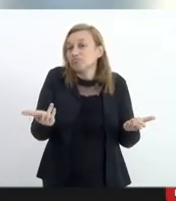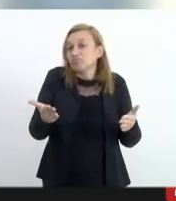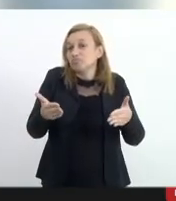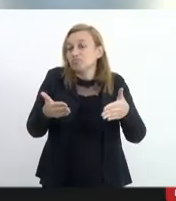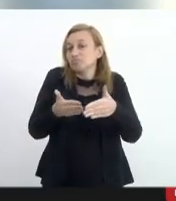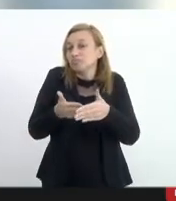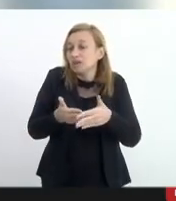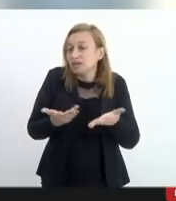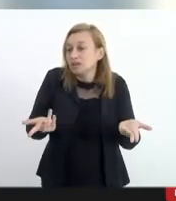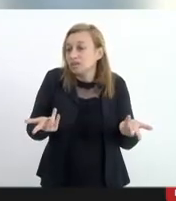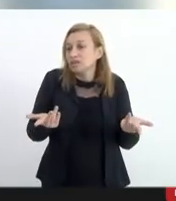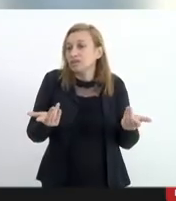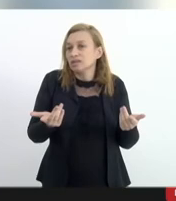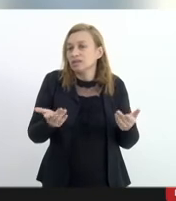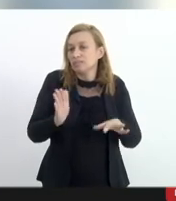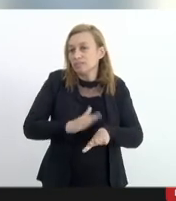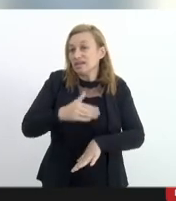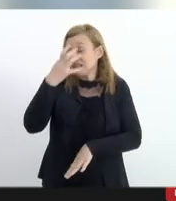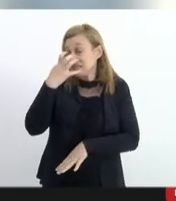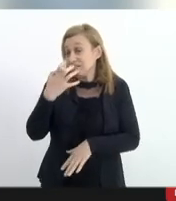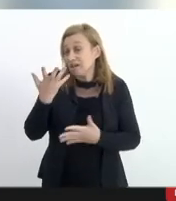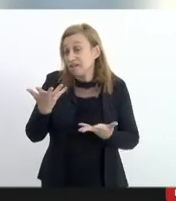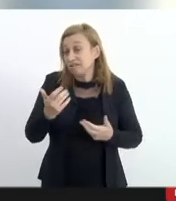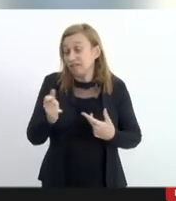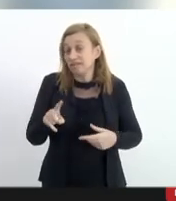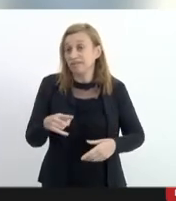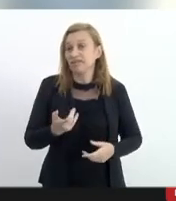intervenção mais gravosa certo